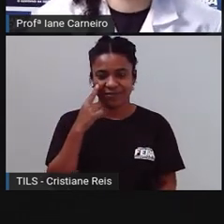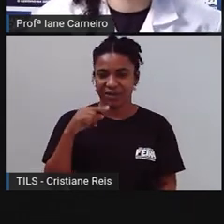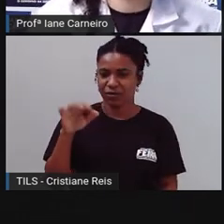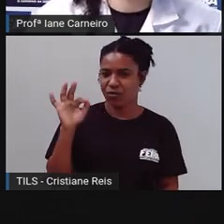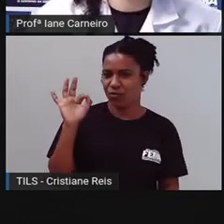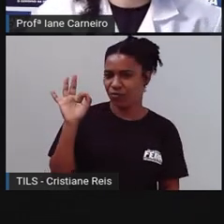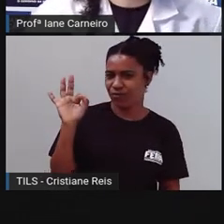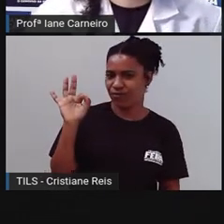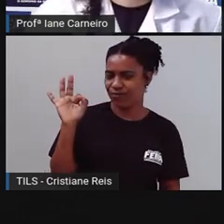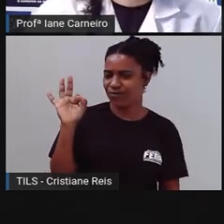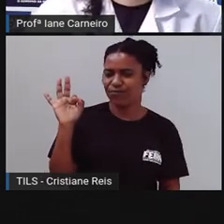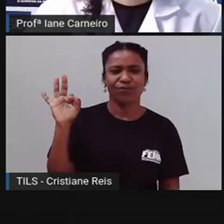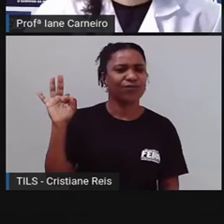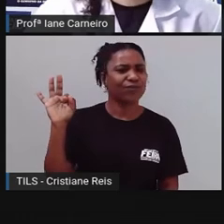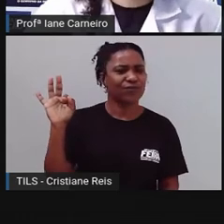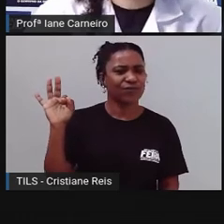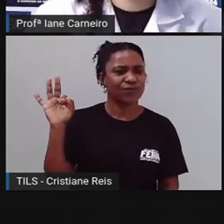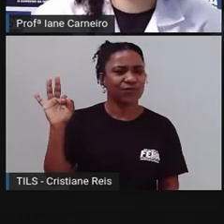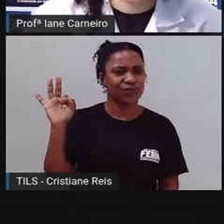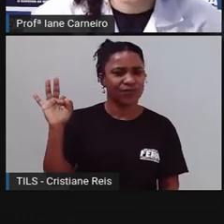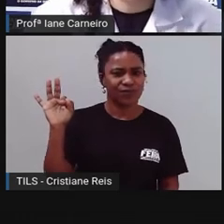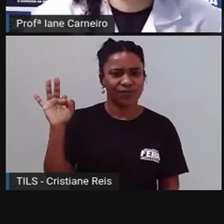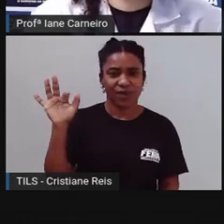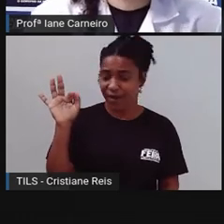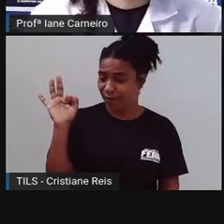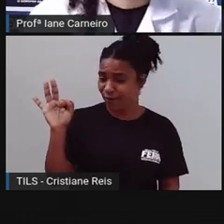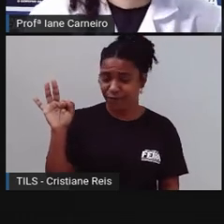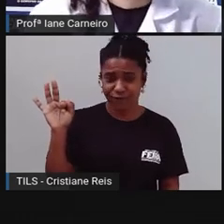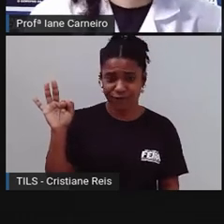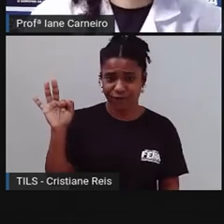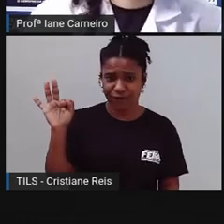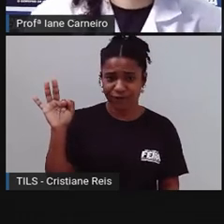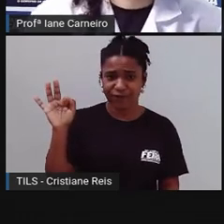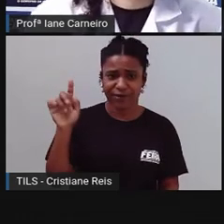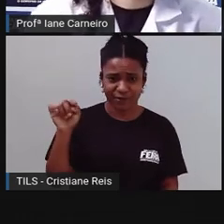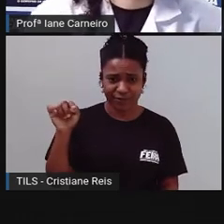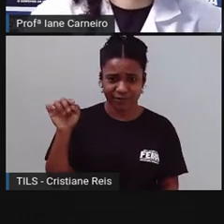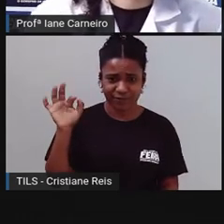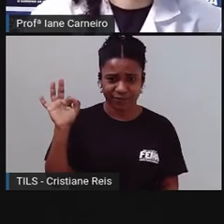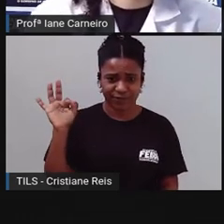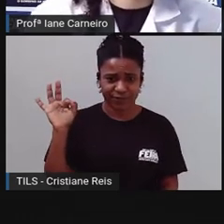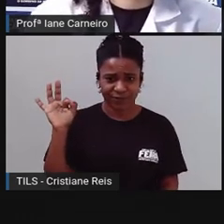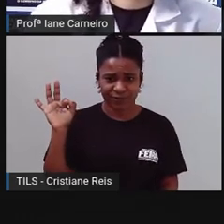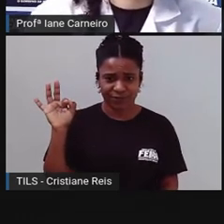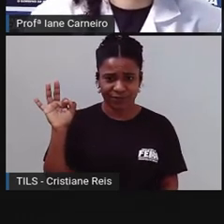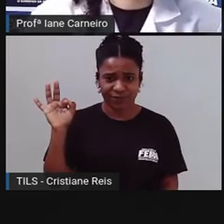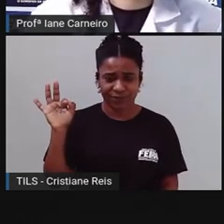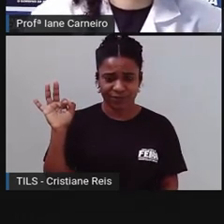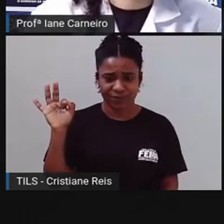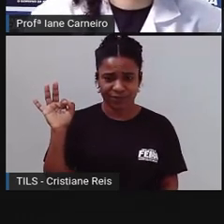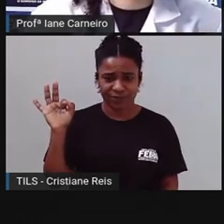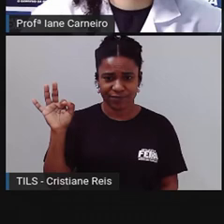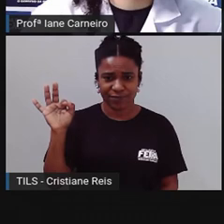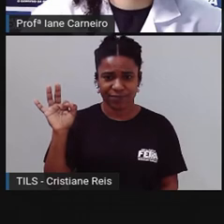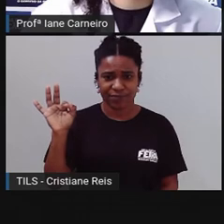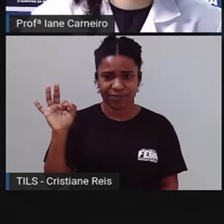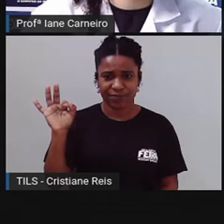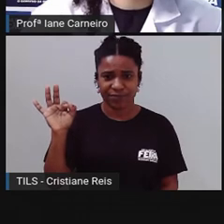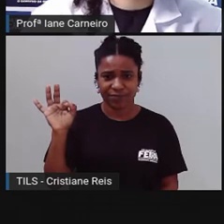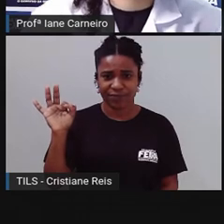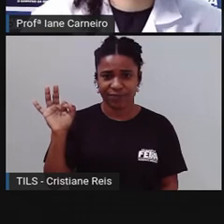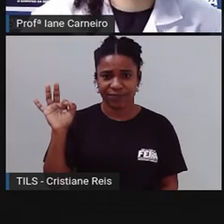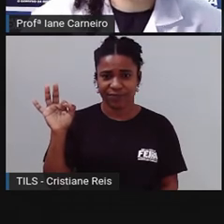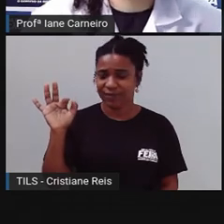Que letra é essa? É a letra Fê? Se for a letra Fê, como é que ficaria o nome desse objeto?